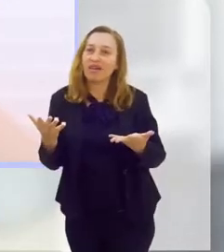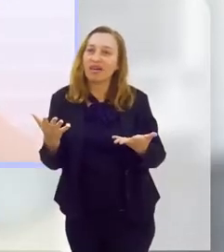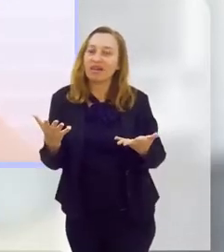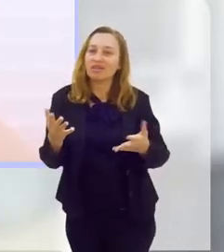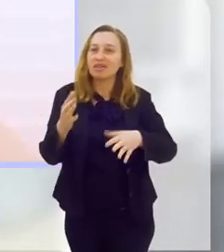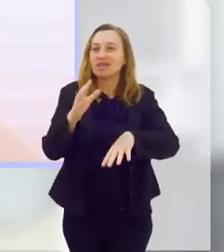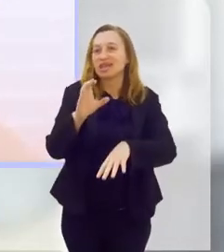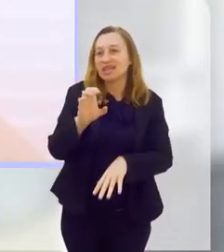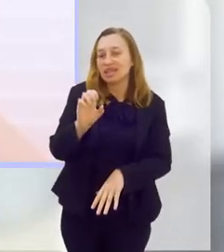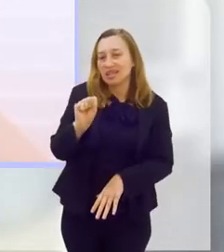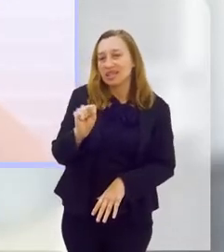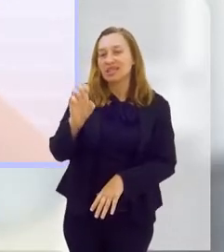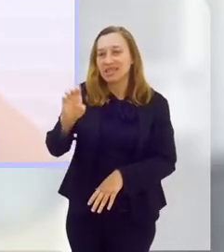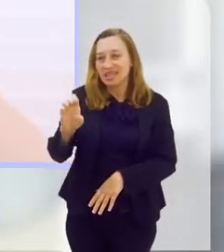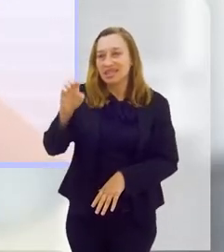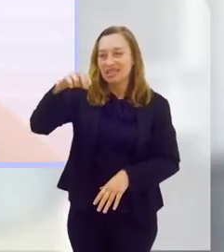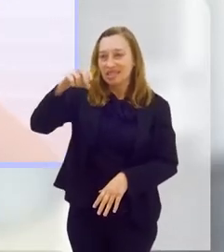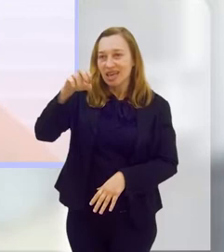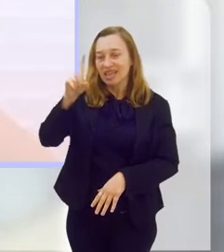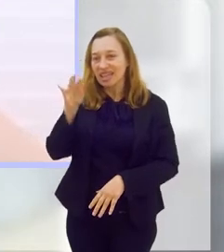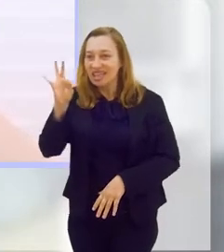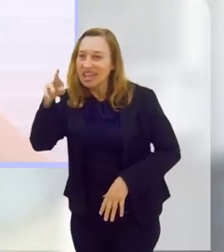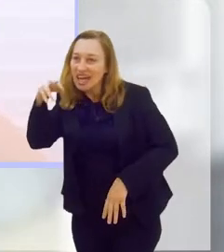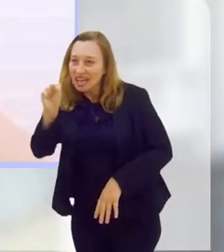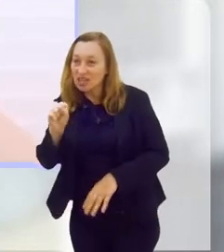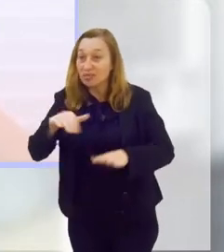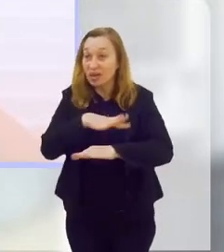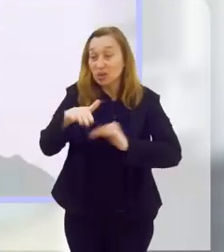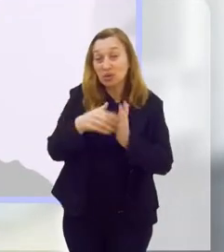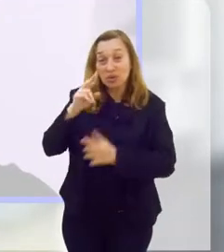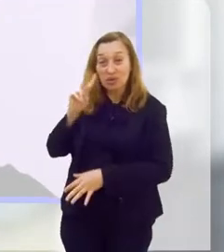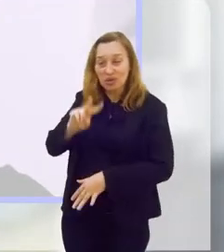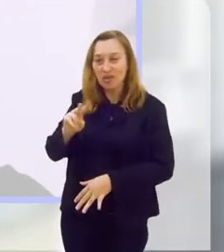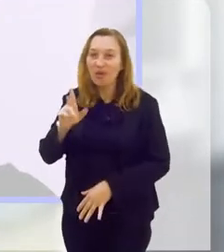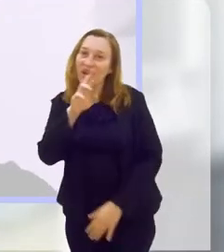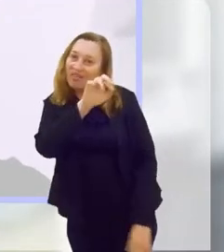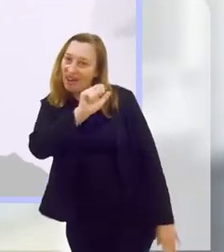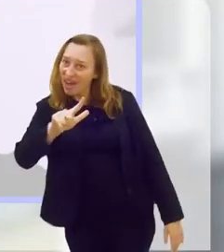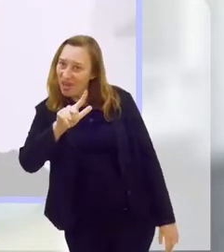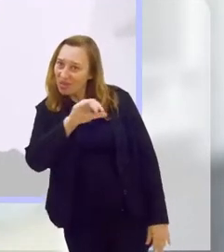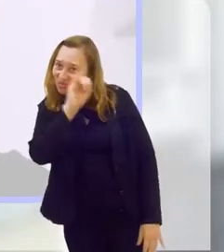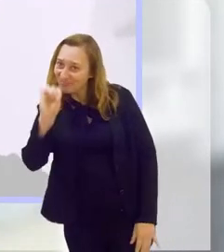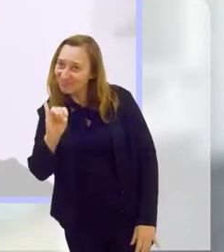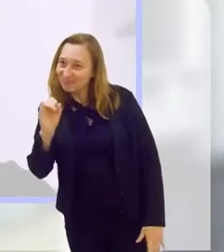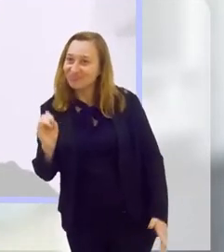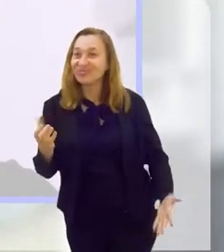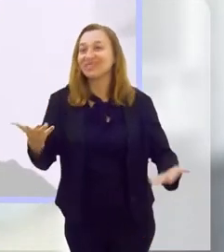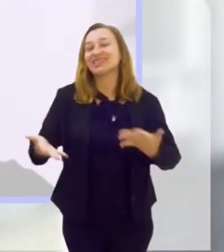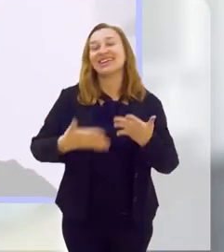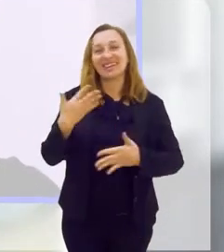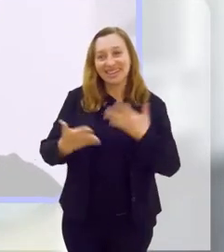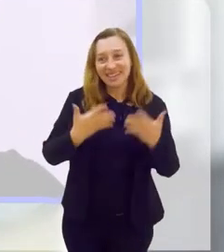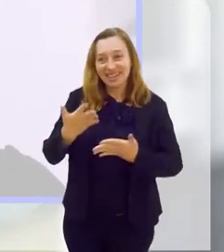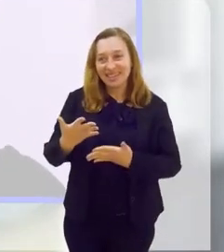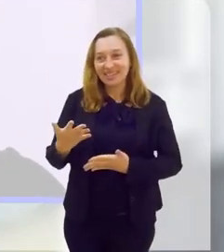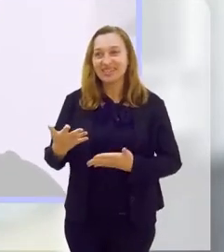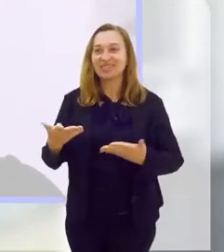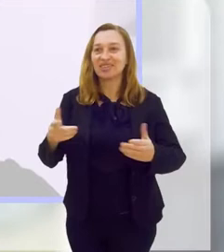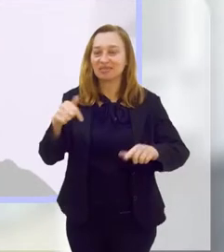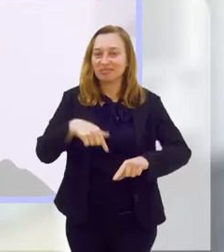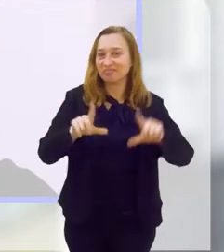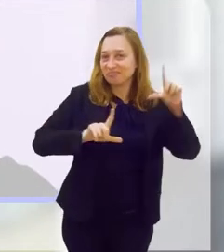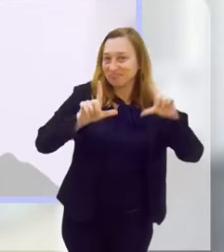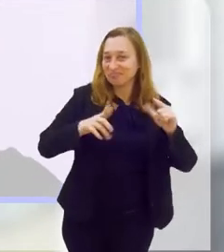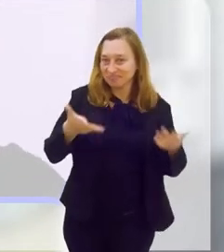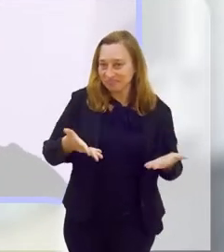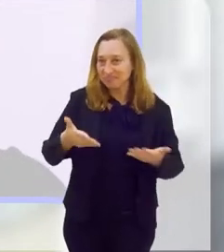o sedentarismo para todos que estão assistindo. Olá, Rafael. Um prazer estar participando do